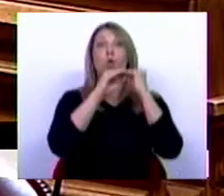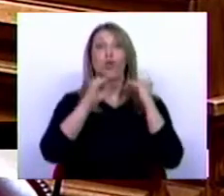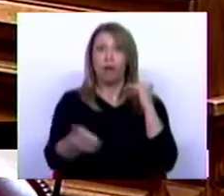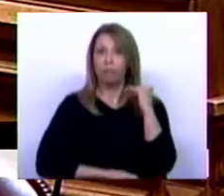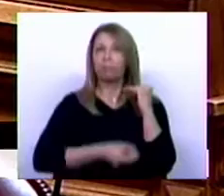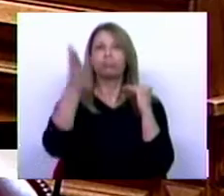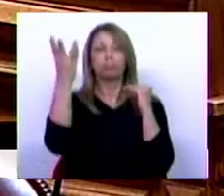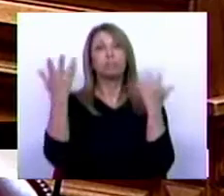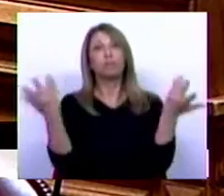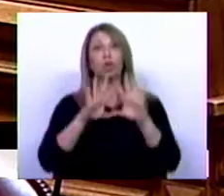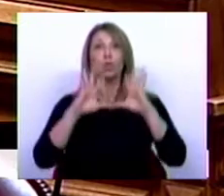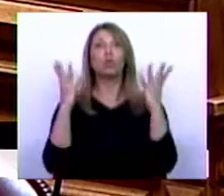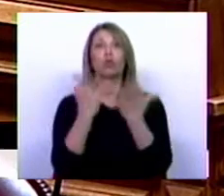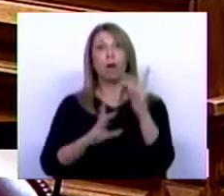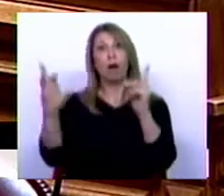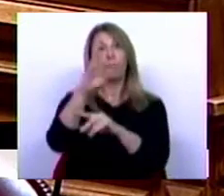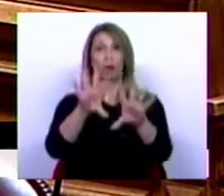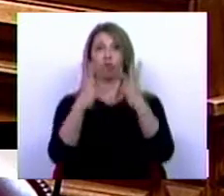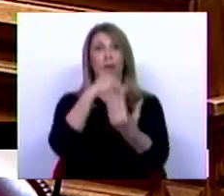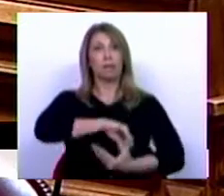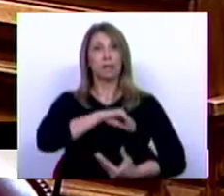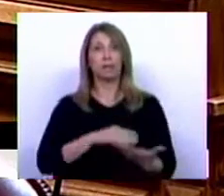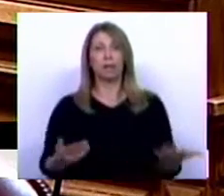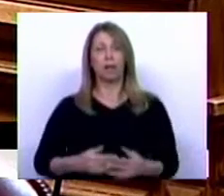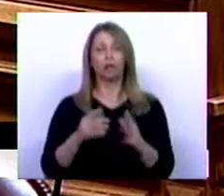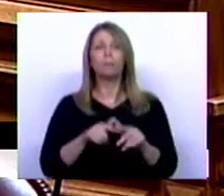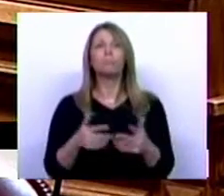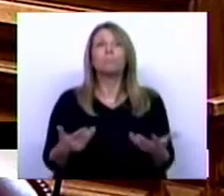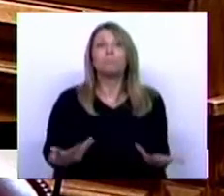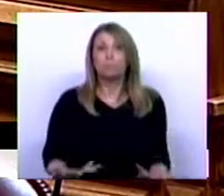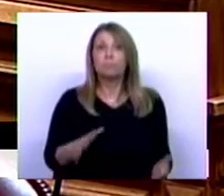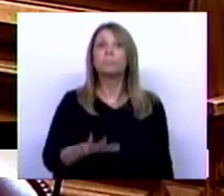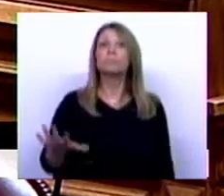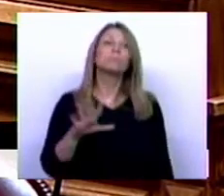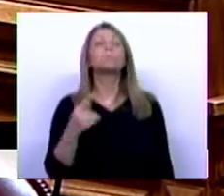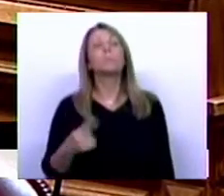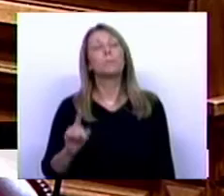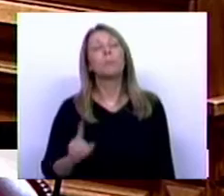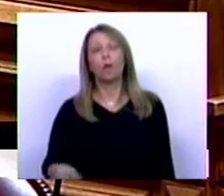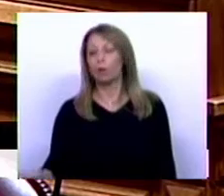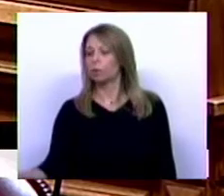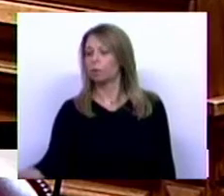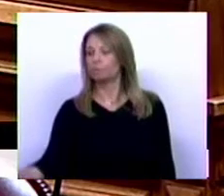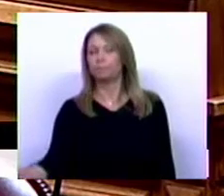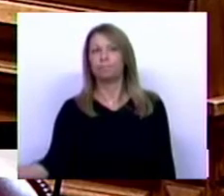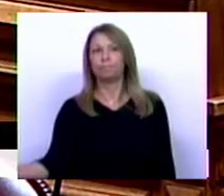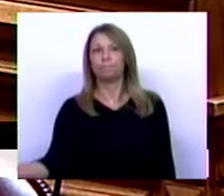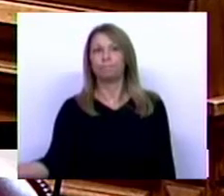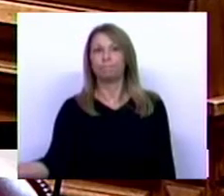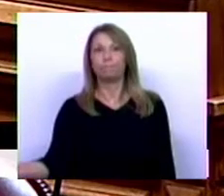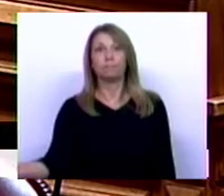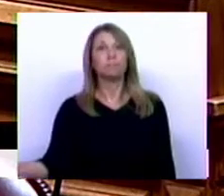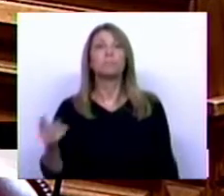de uma forma geral, o crescimento geral dos salários. Mas aquilo que nós vivemos no atual momento é um